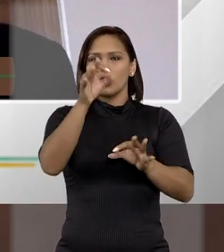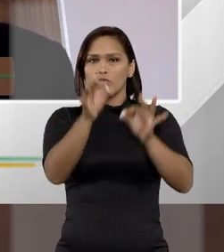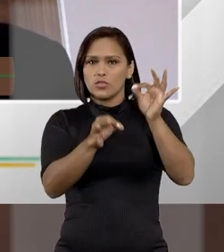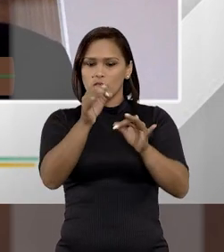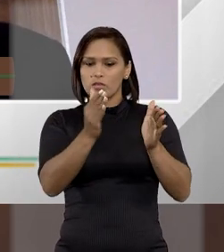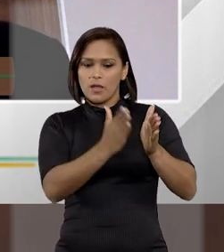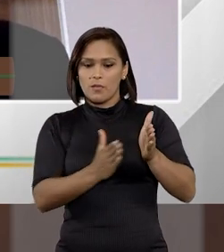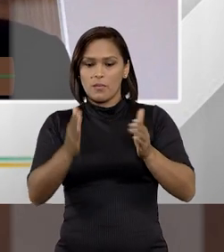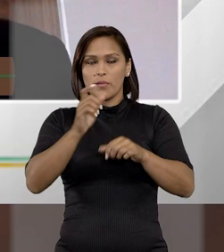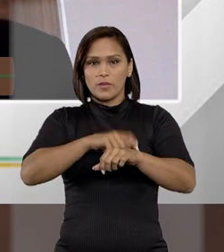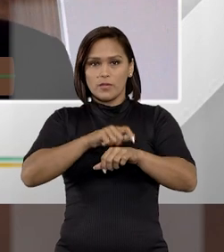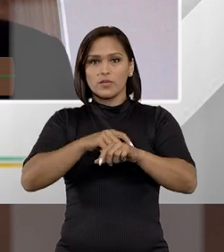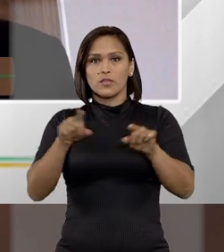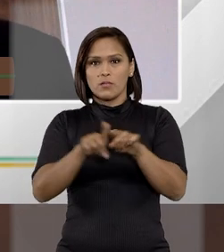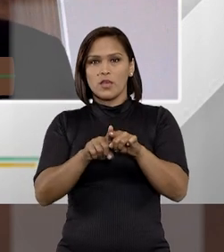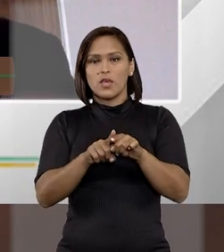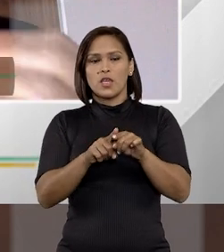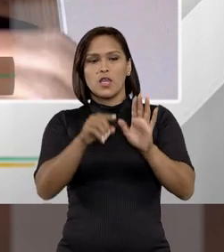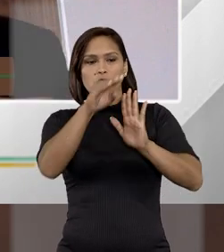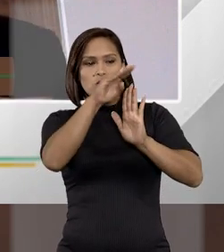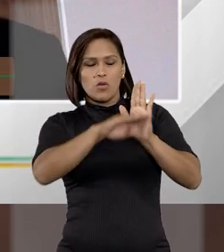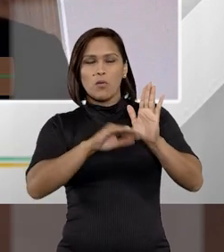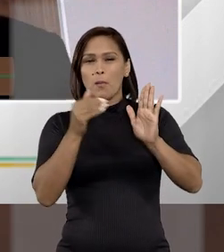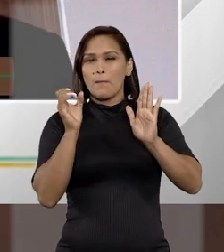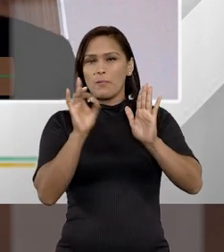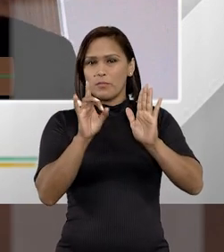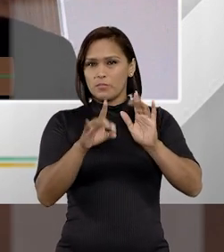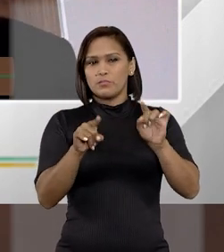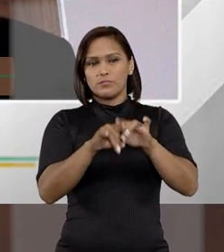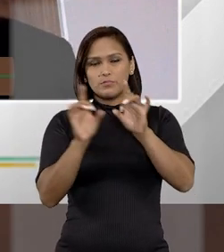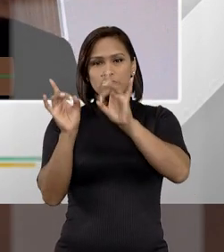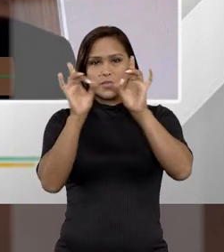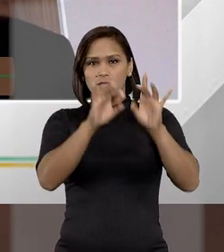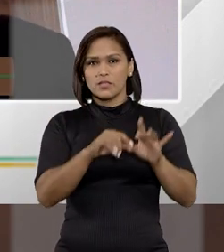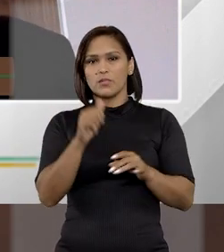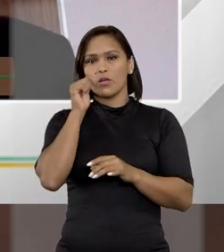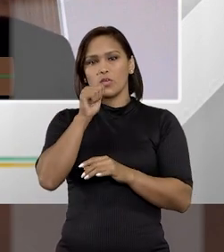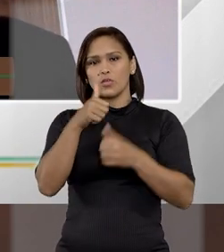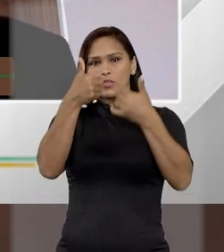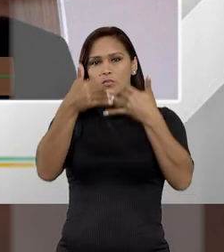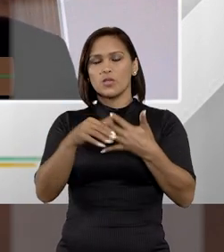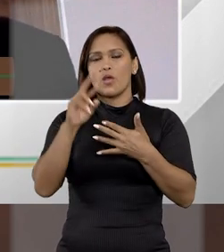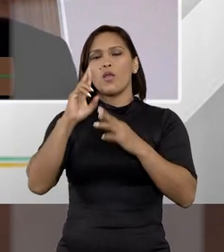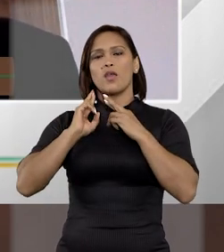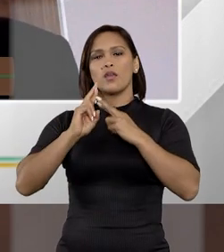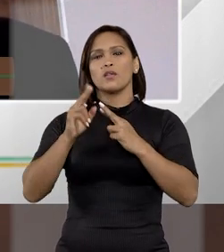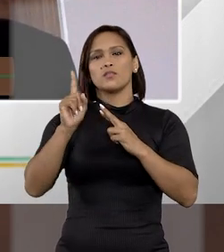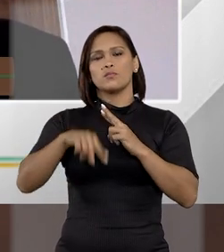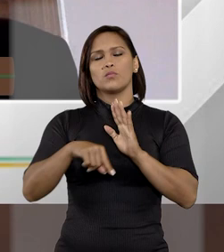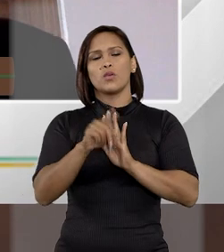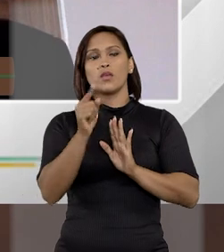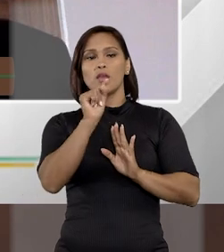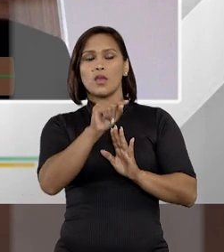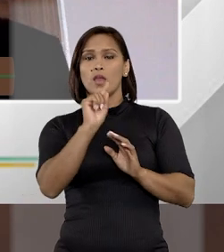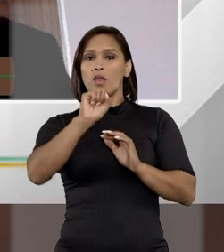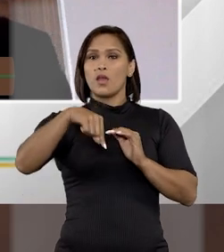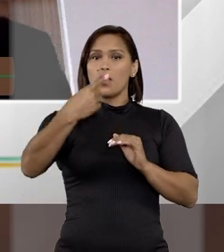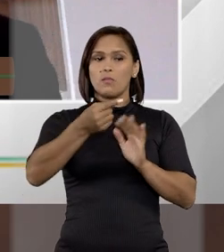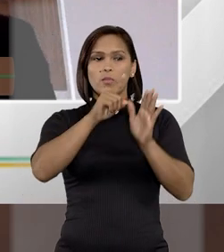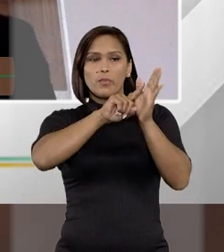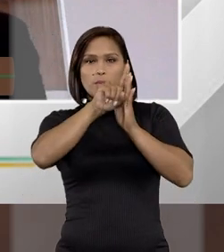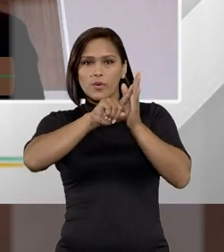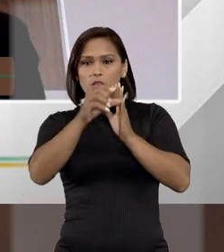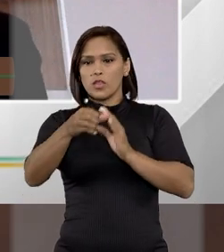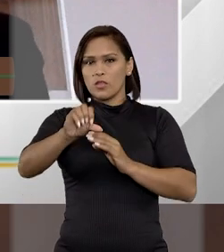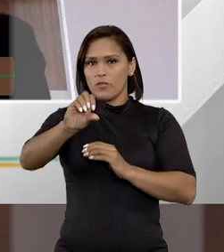contemporâneas também. E acho que o ponto fulcral que a doutora Ilana falou diz respeito a essa questão, né? Se após